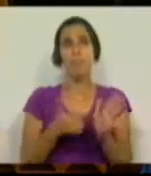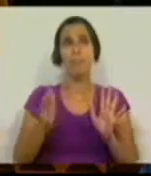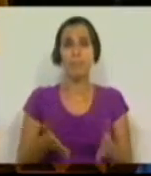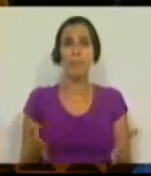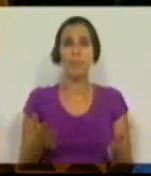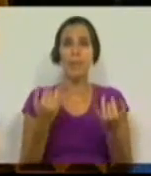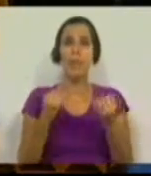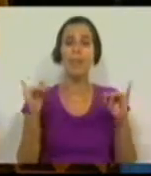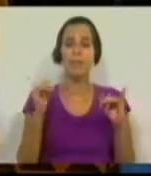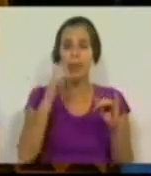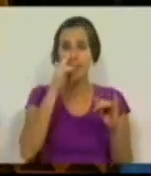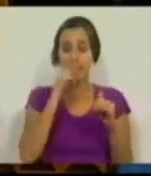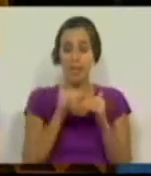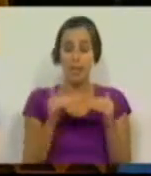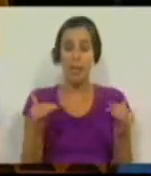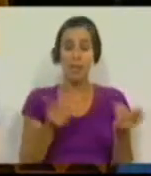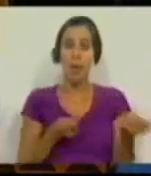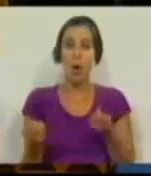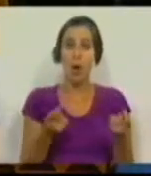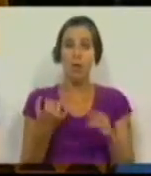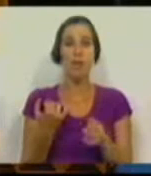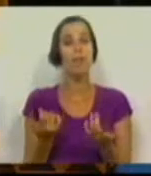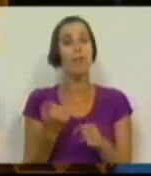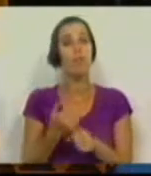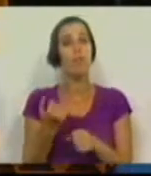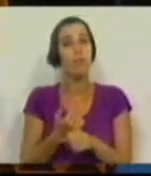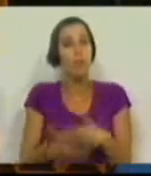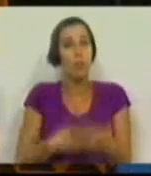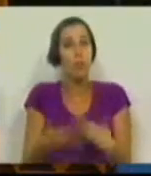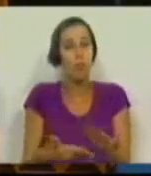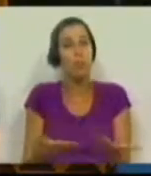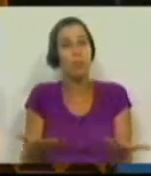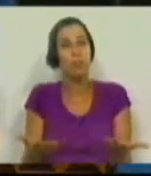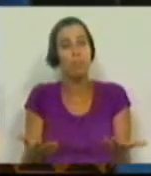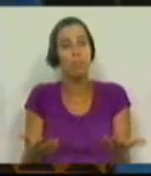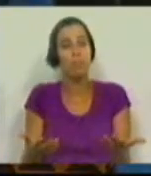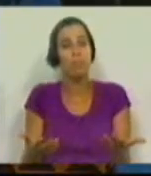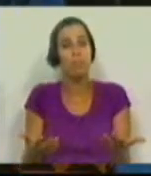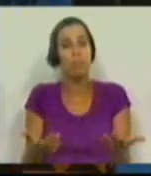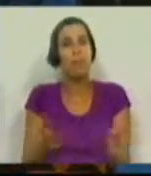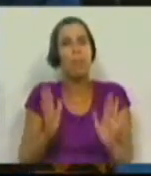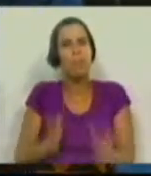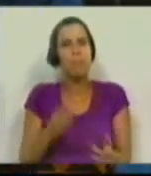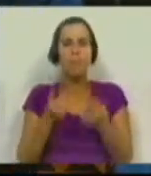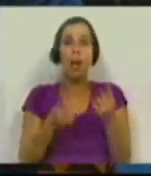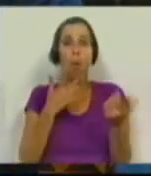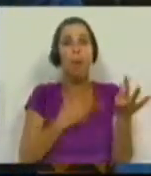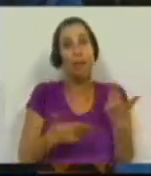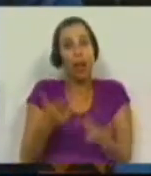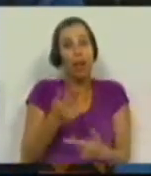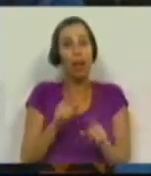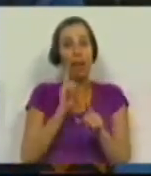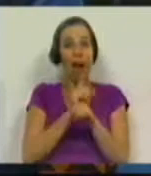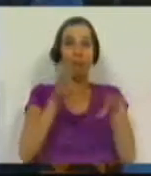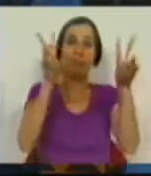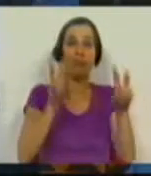independência ao nível da organização e funcionalidade, não deixa de merecer algumas críticas relativamente a